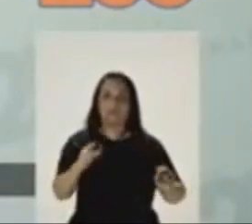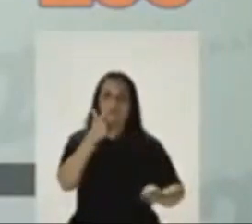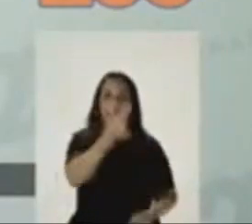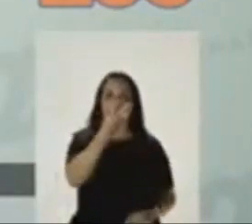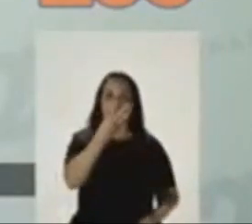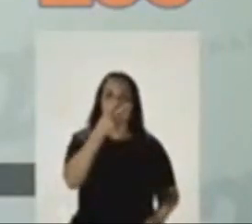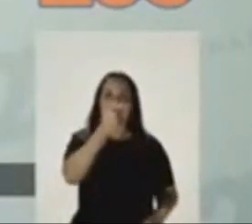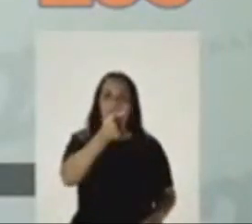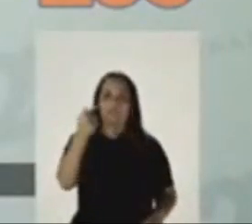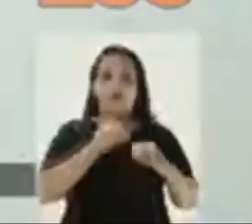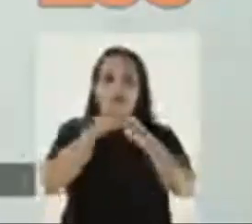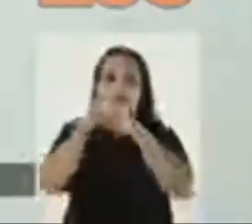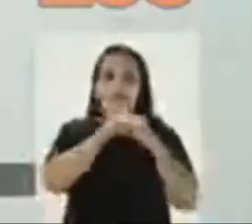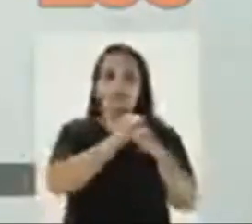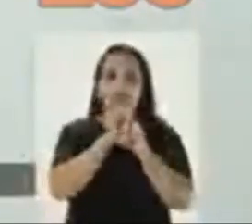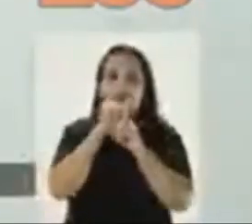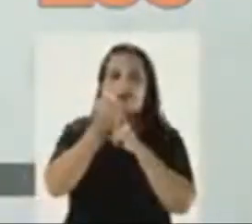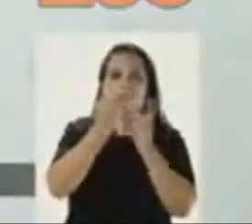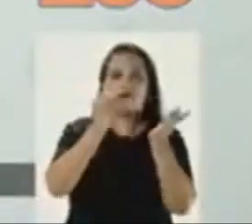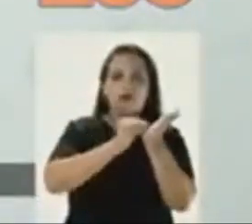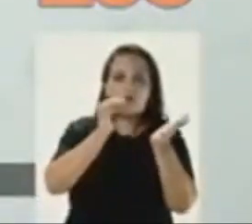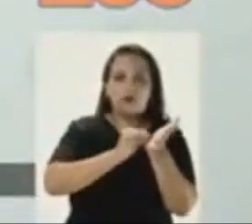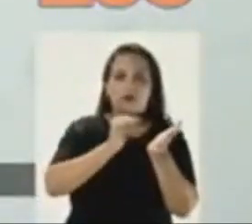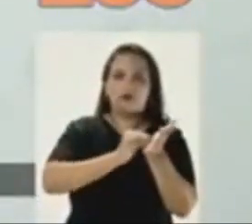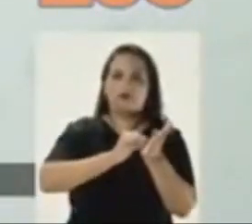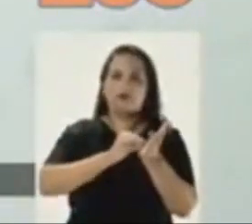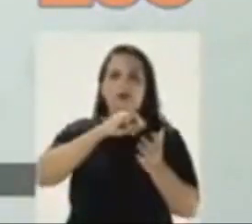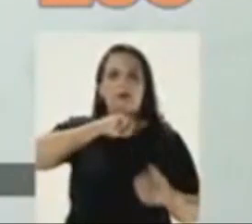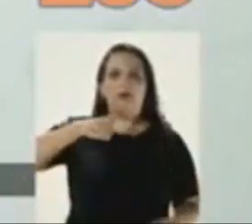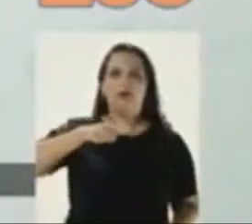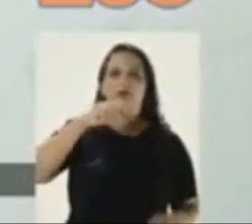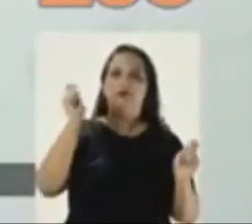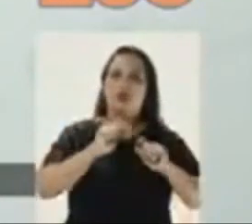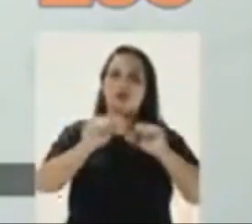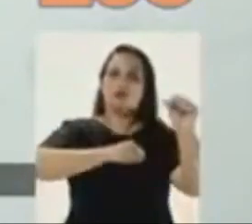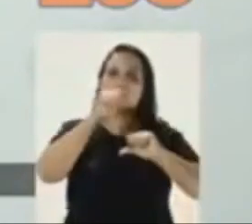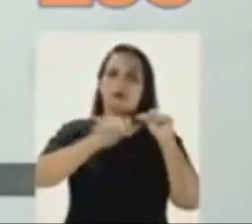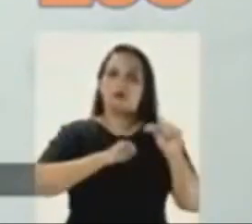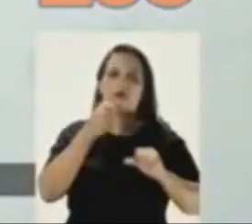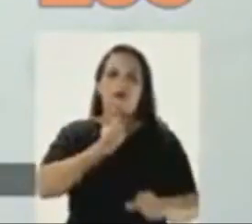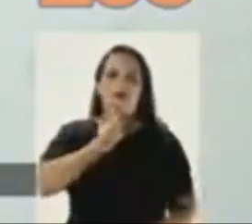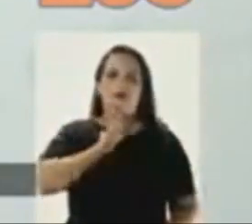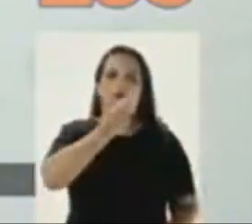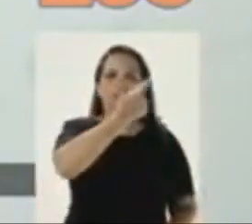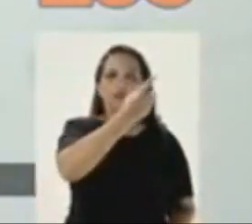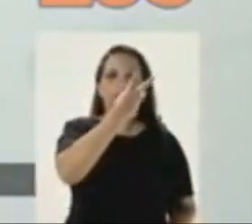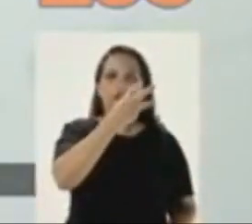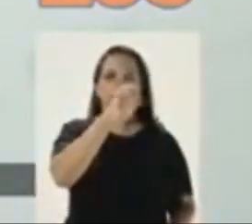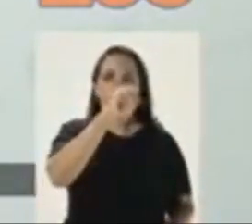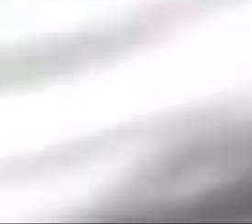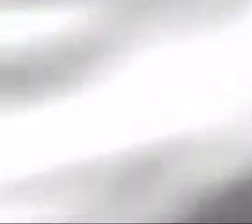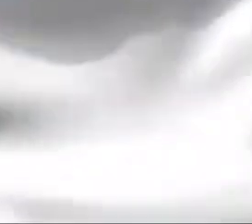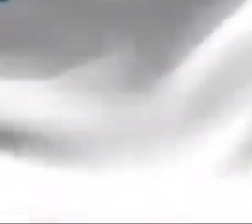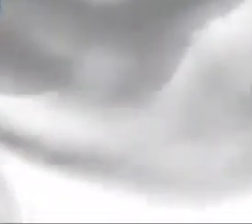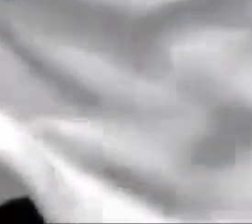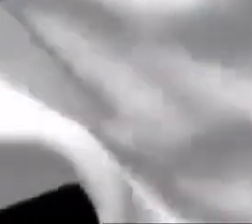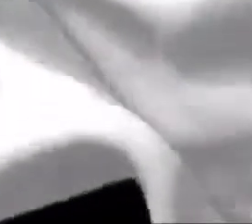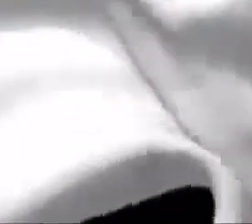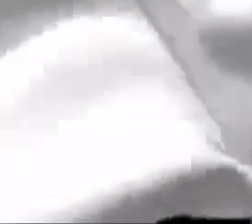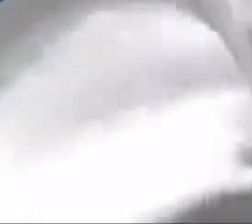Neymarim, de 2377. A desigualdade social é o nosso grande mal. Com seu voto podemos mudar. Carminha Lima, 2304.